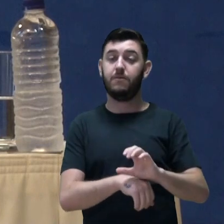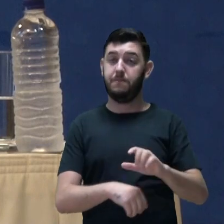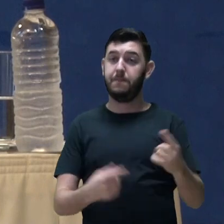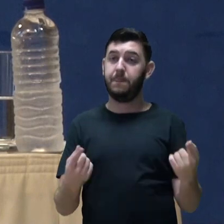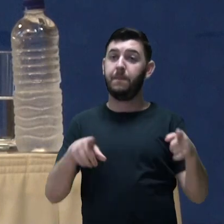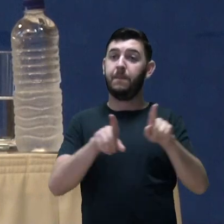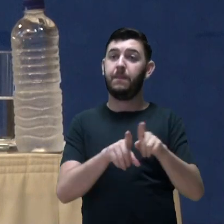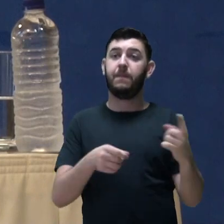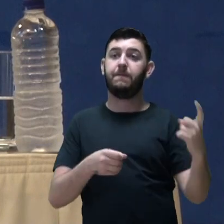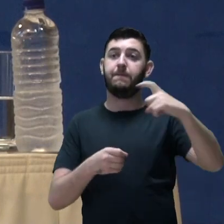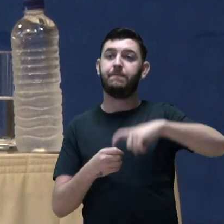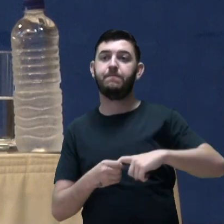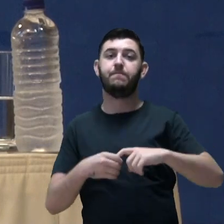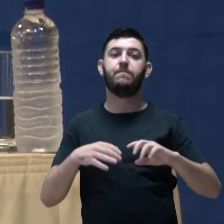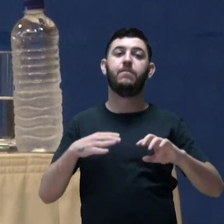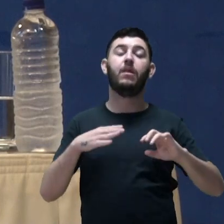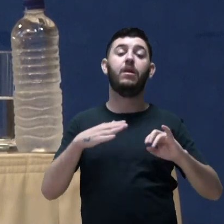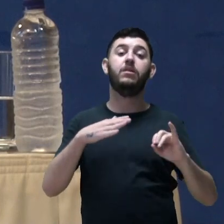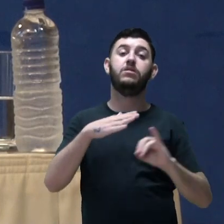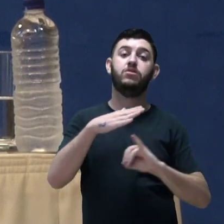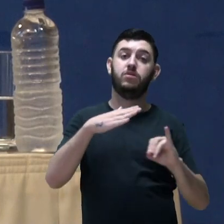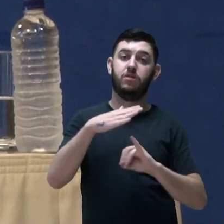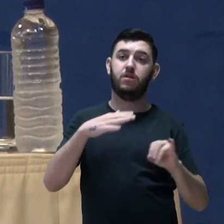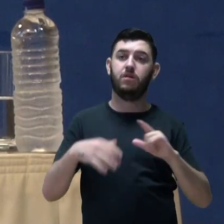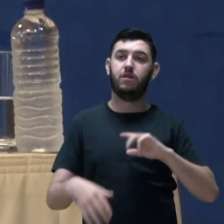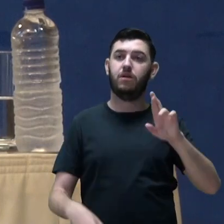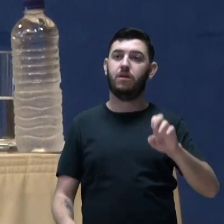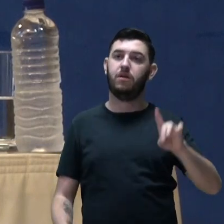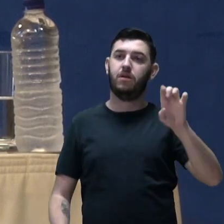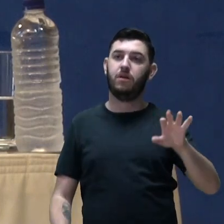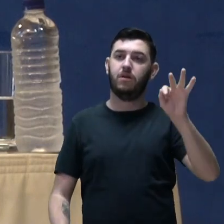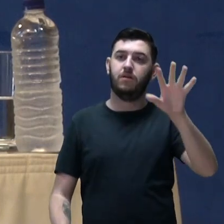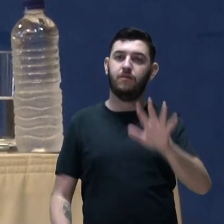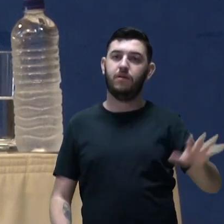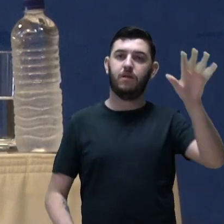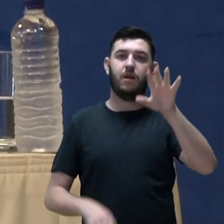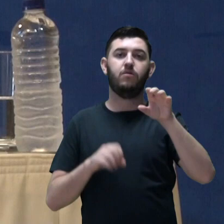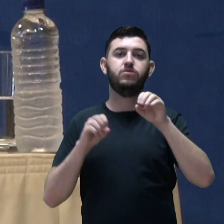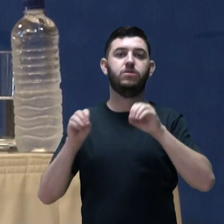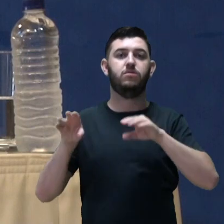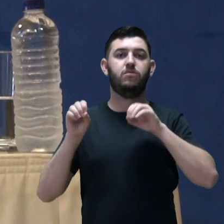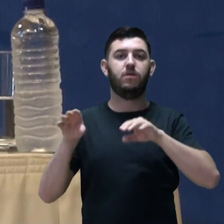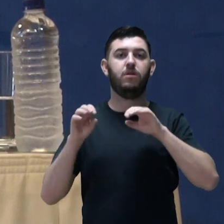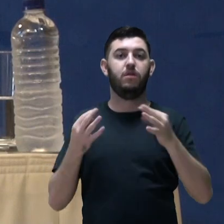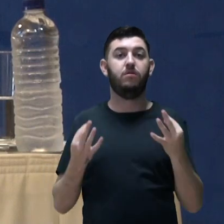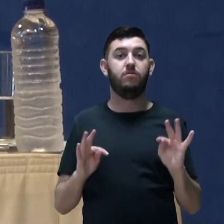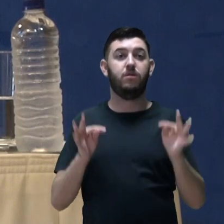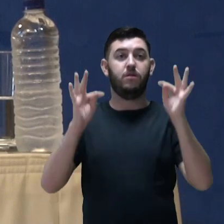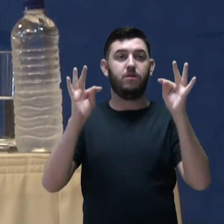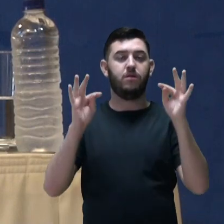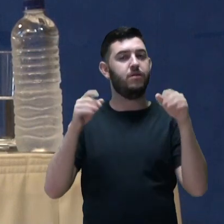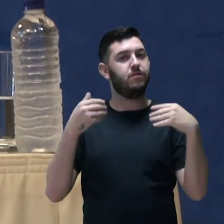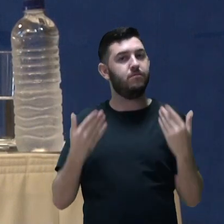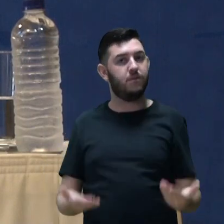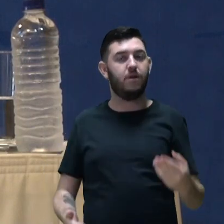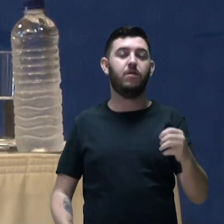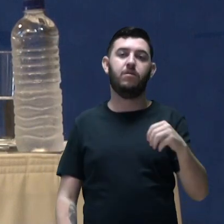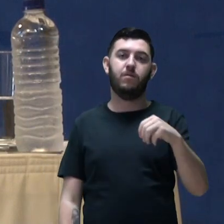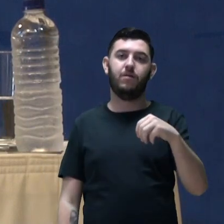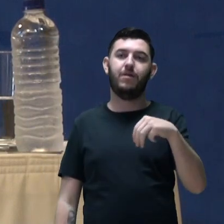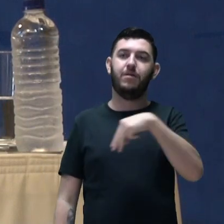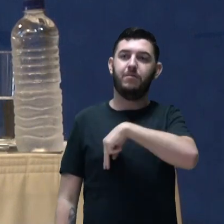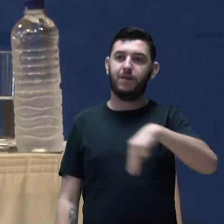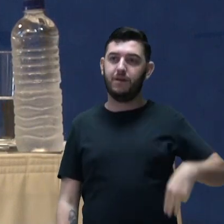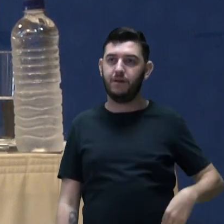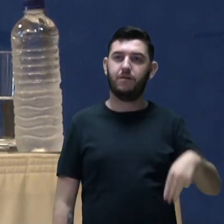nossas instituições que compõem a Rede Federal de Educação Profissional e Tecnológica, e aí, ministro Milton, incluindo também